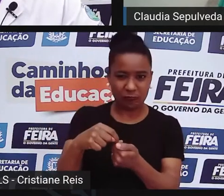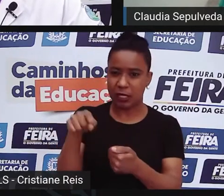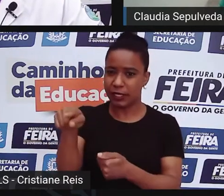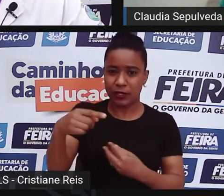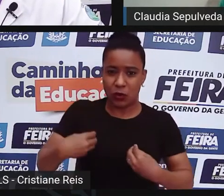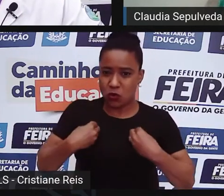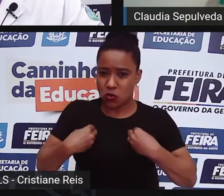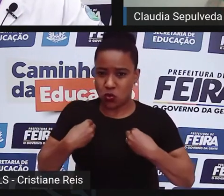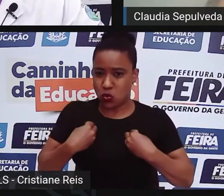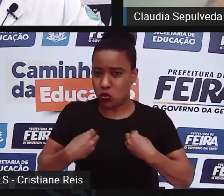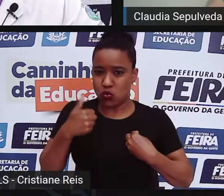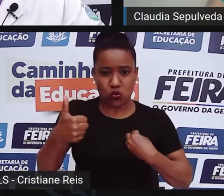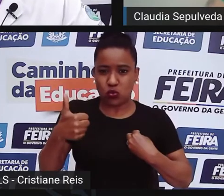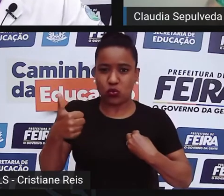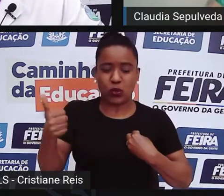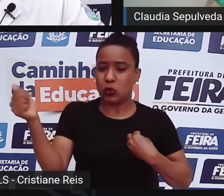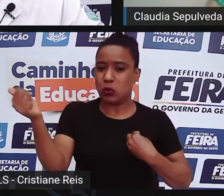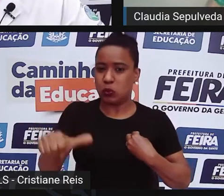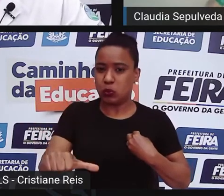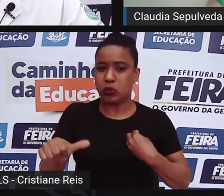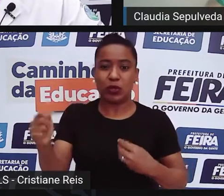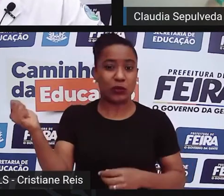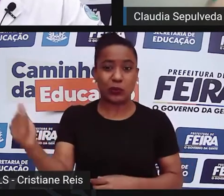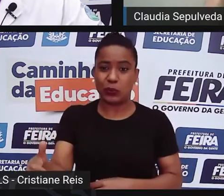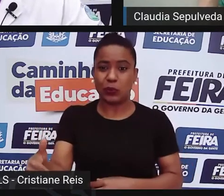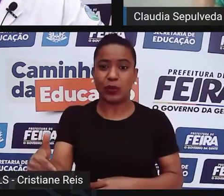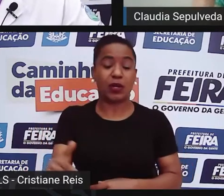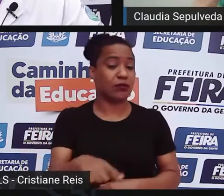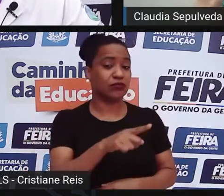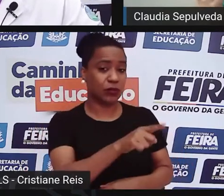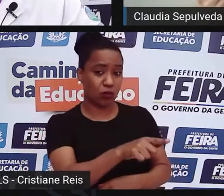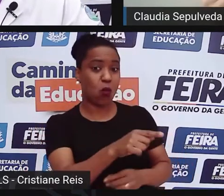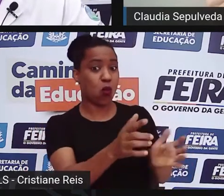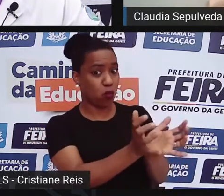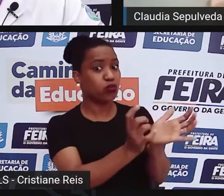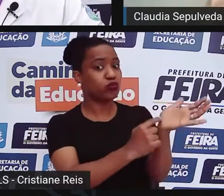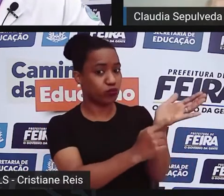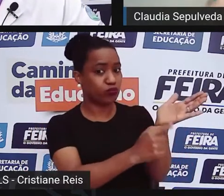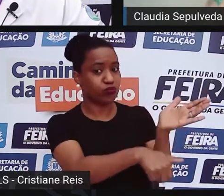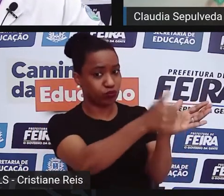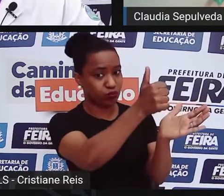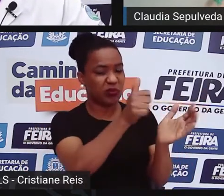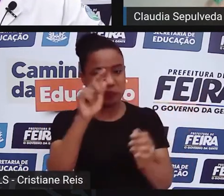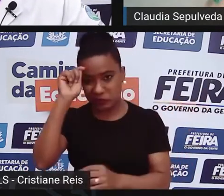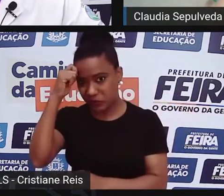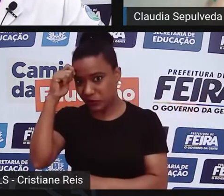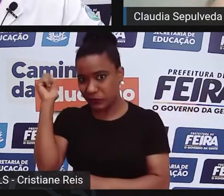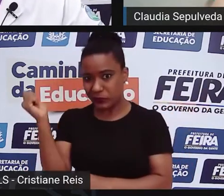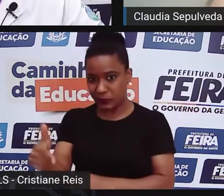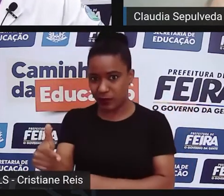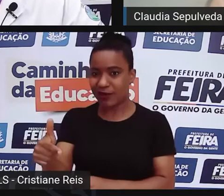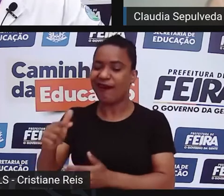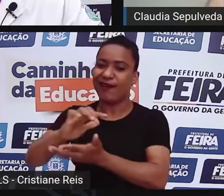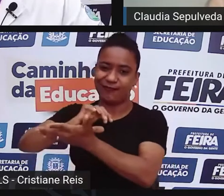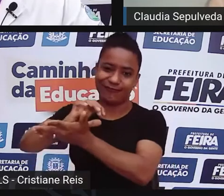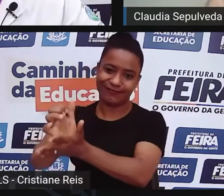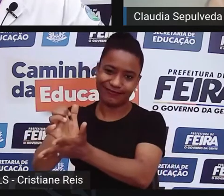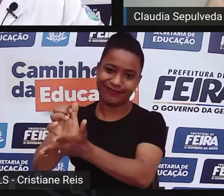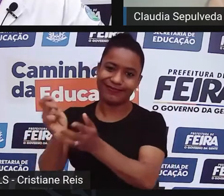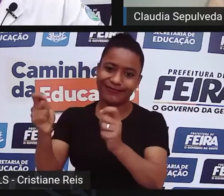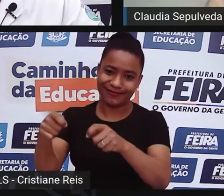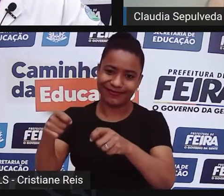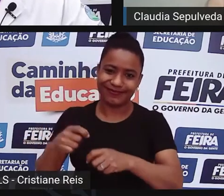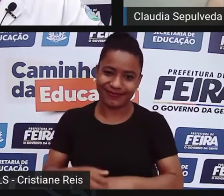historicamente, mas no Brasil, eu diria que, além do sistema escravagista, o racismo científico foi muito